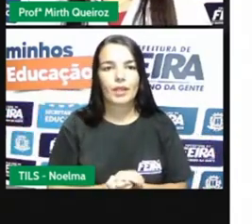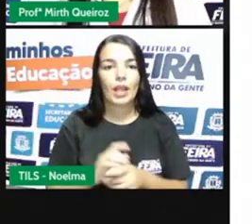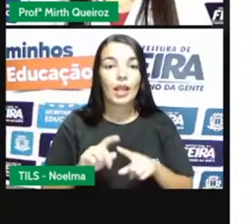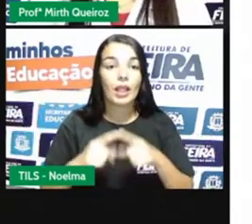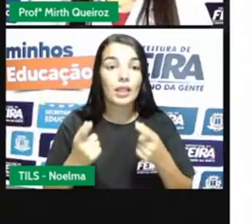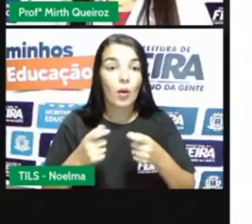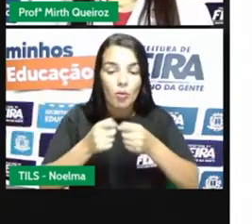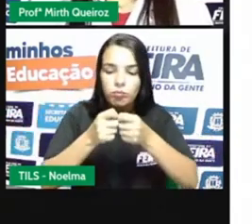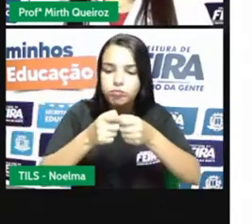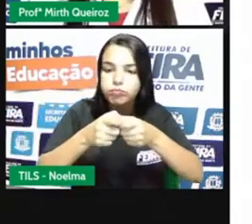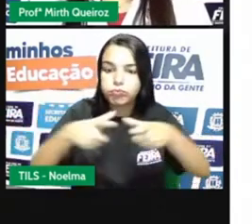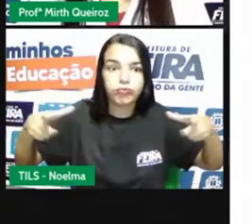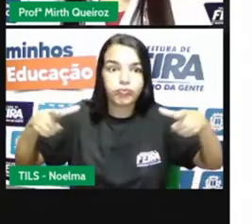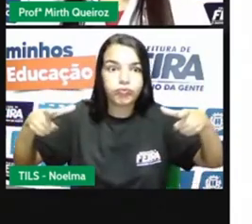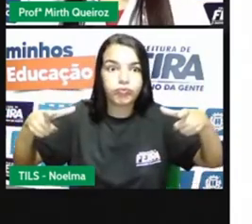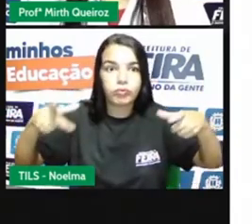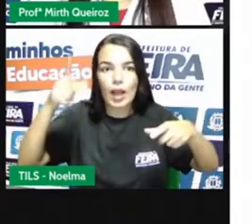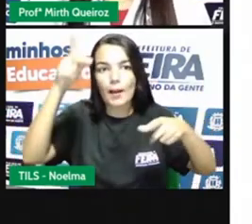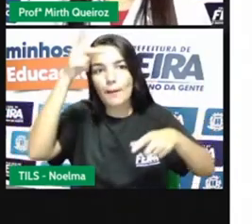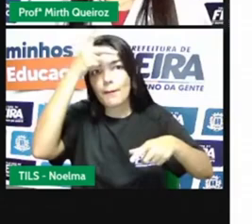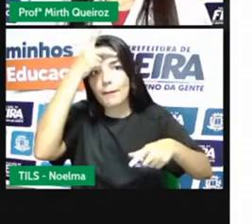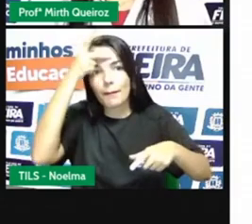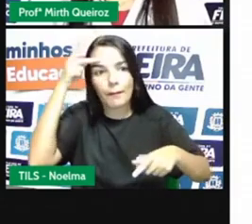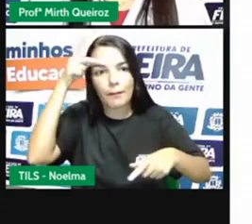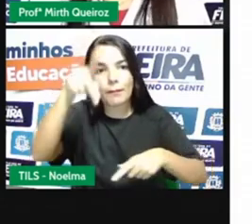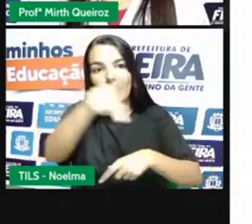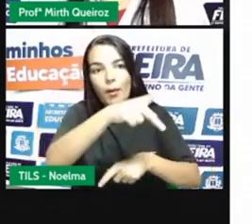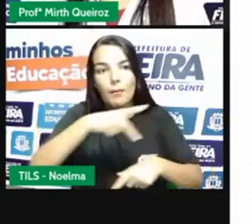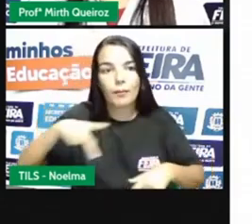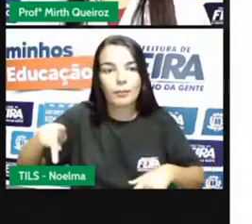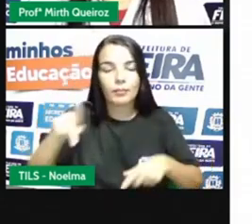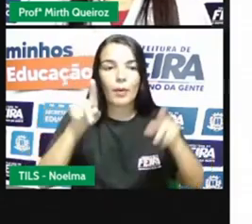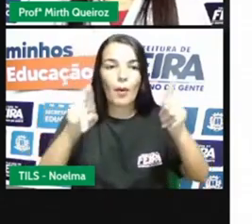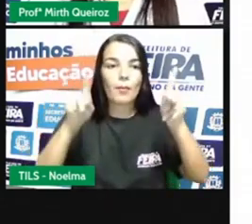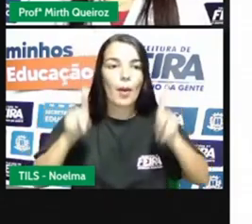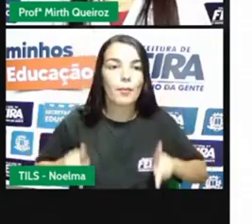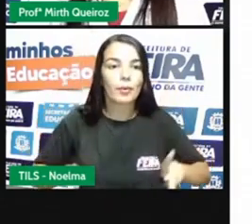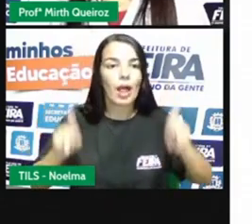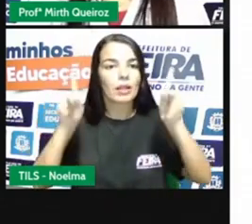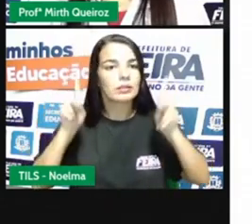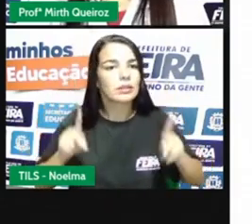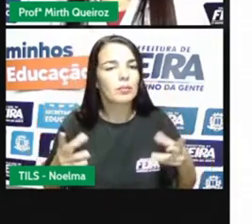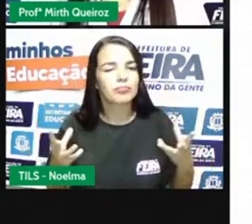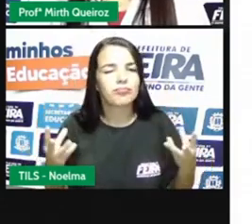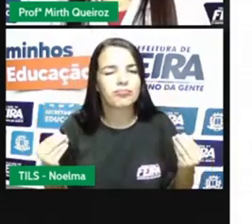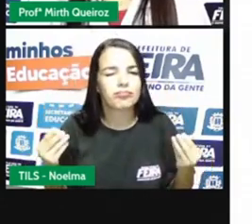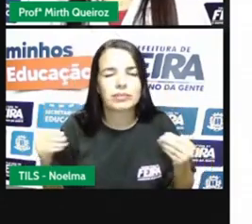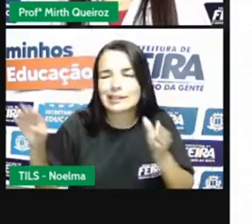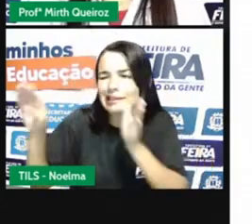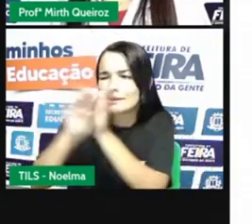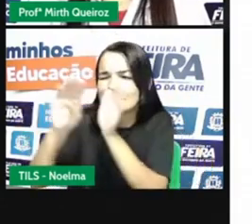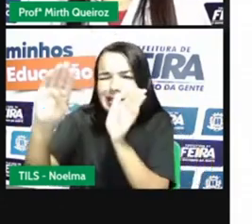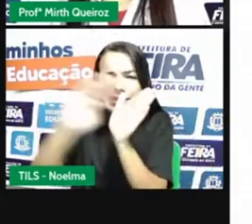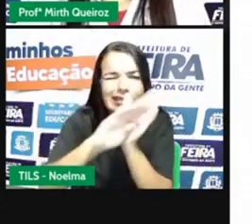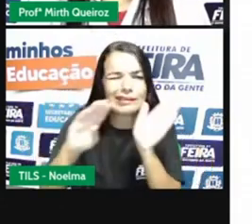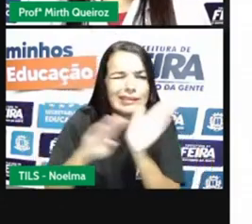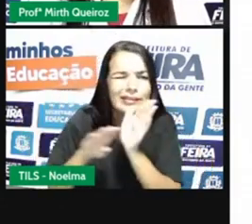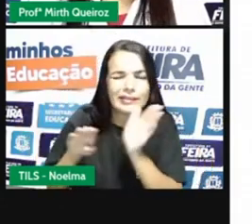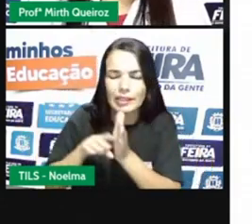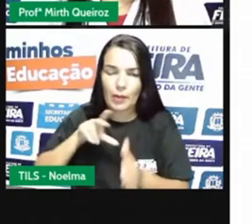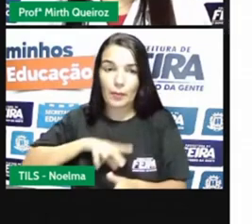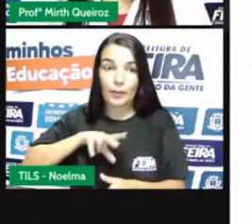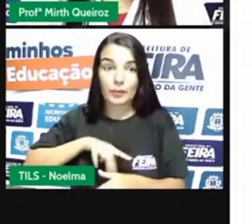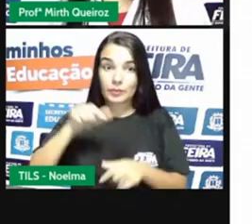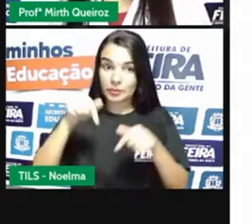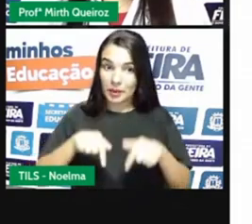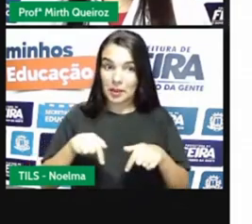aumento da população, justamente porque, como eu já tinha dito para vocês, chegaram milhares de portugueses aí para morar